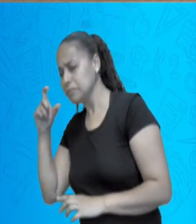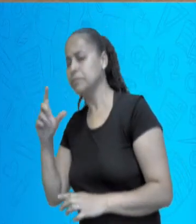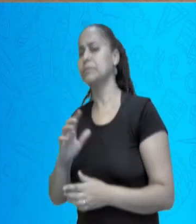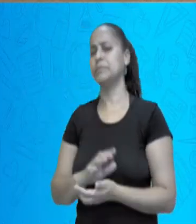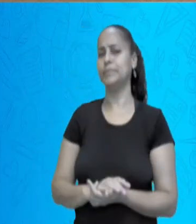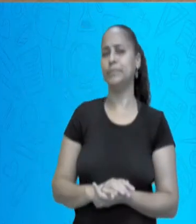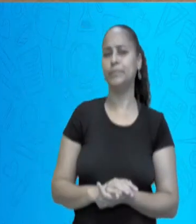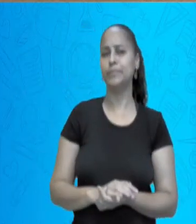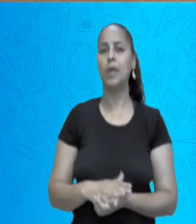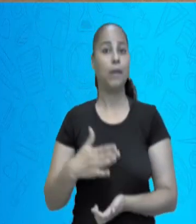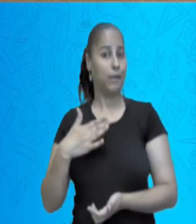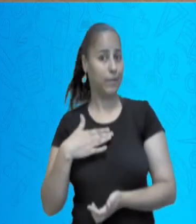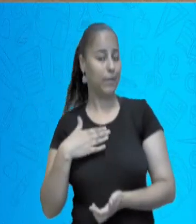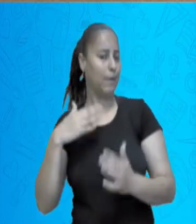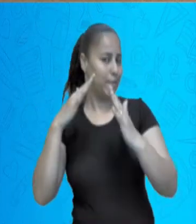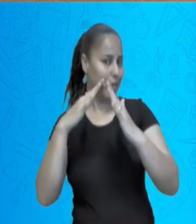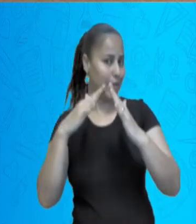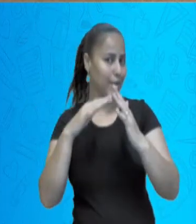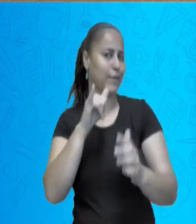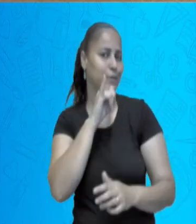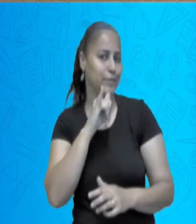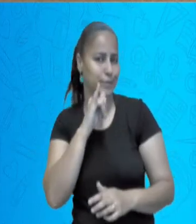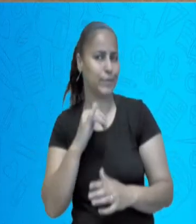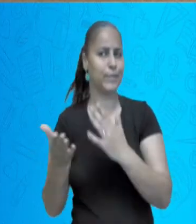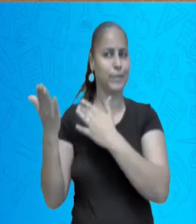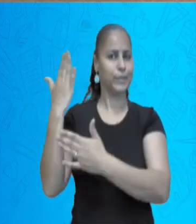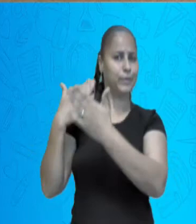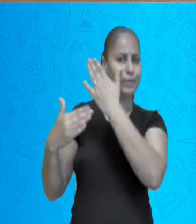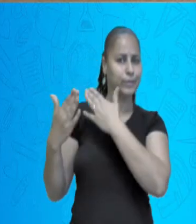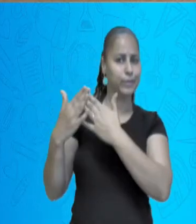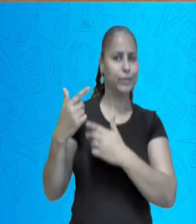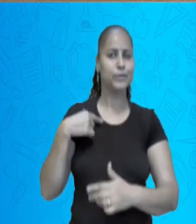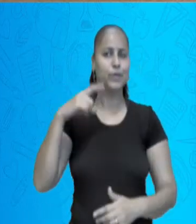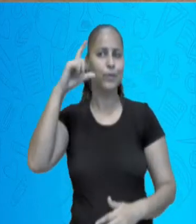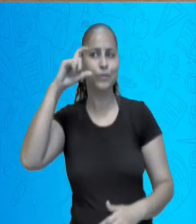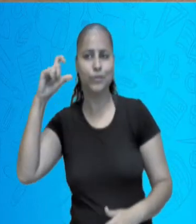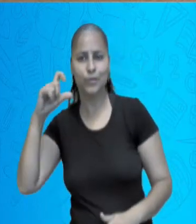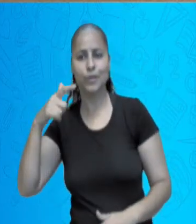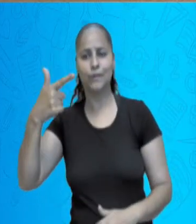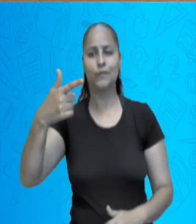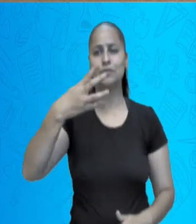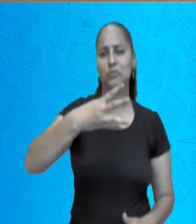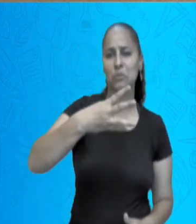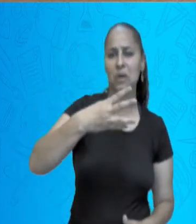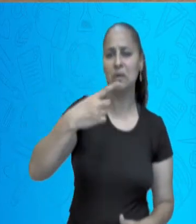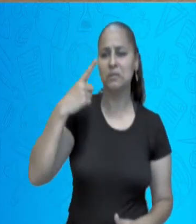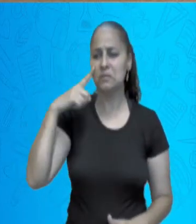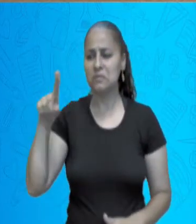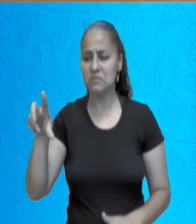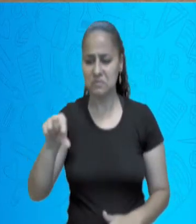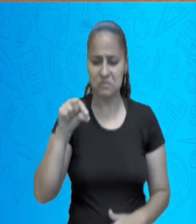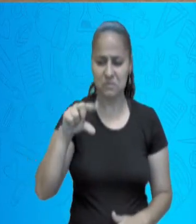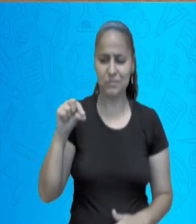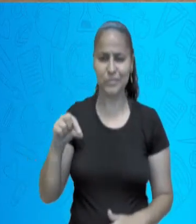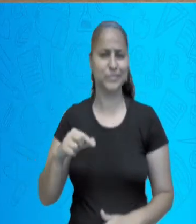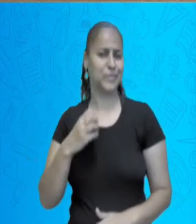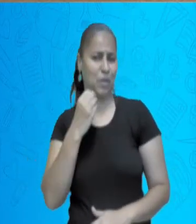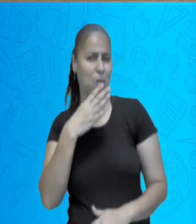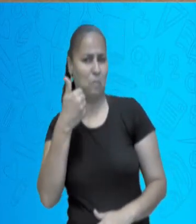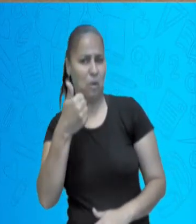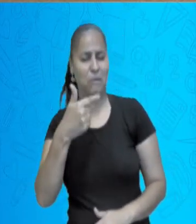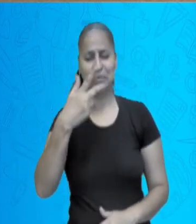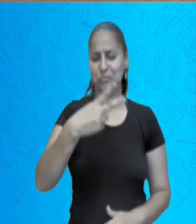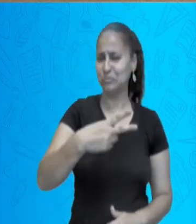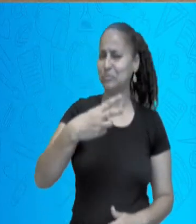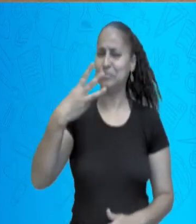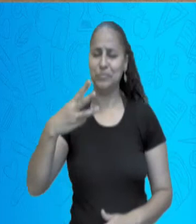vocês, mas lá de casa, por exemplo, se eu tirava 24 ou 36 fotos, eu aproveitava umas duas ou três. E se fosse na